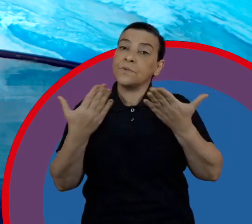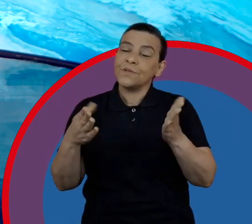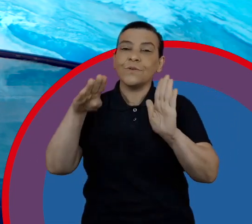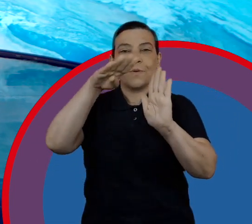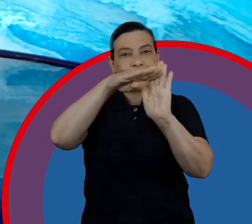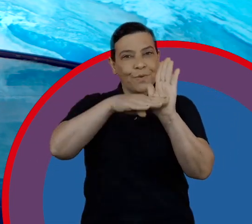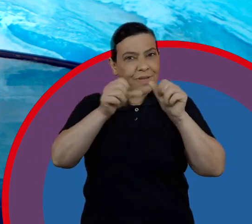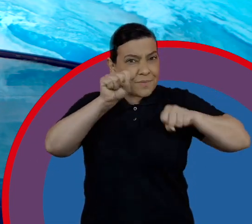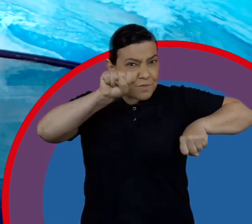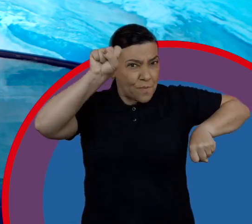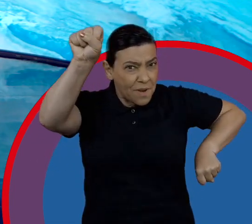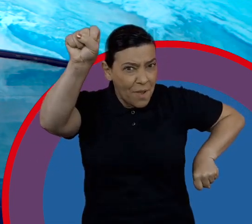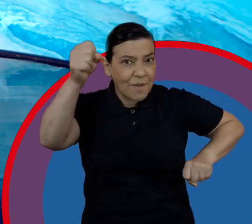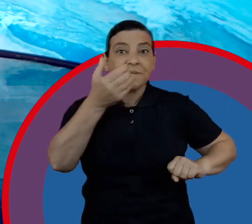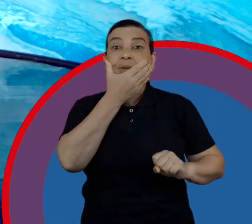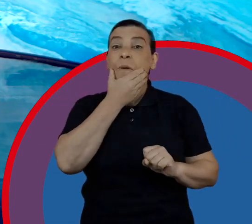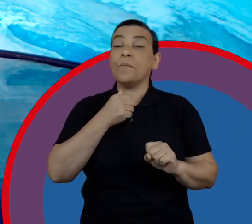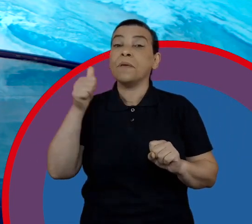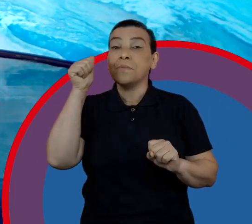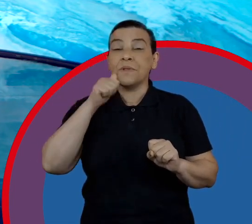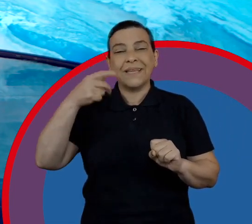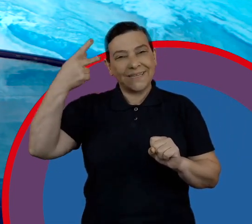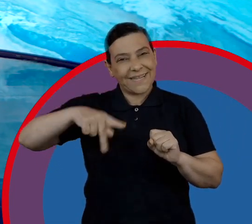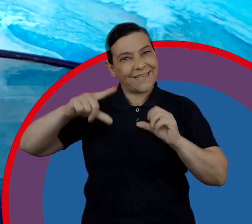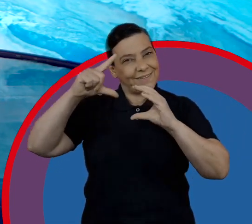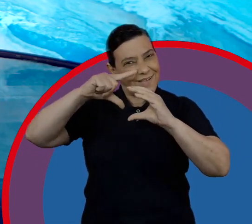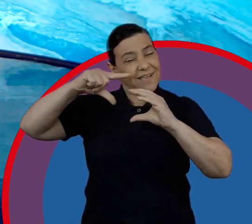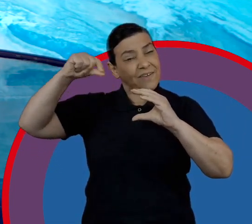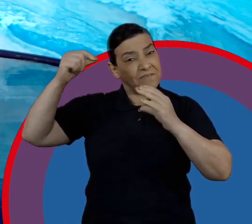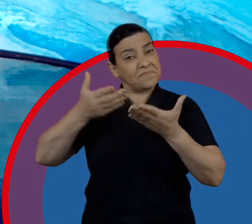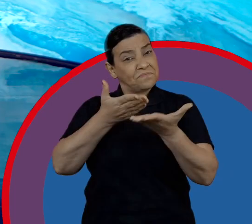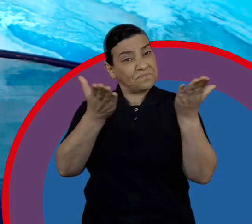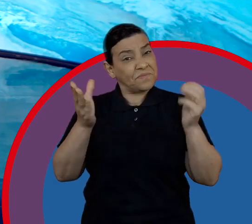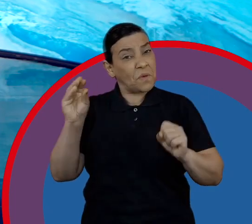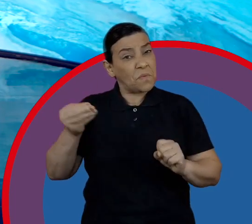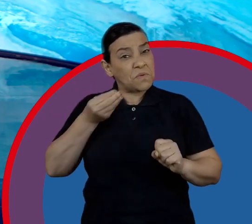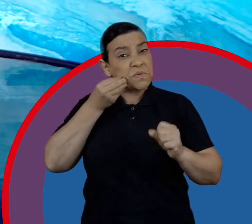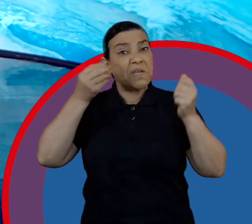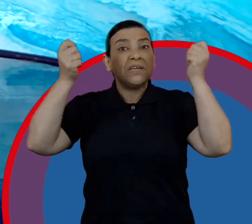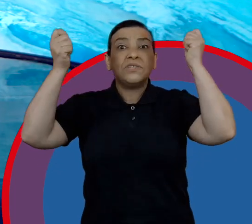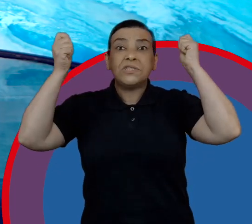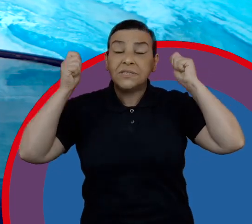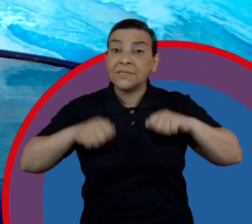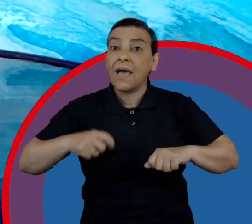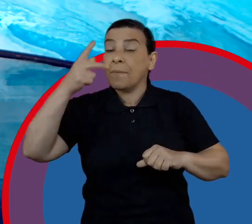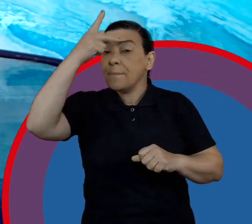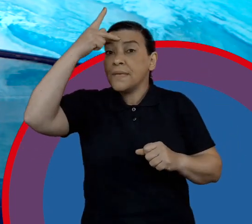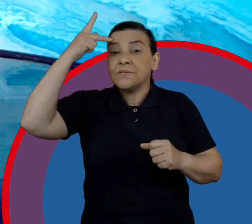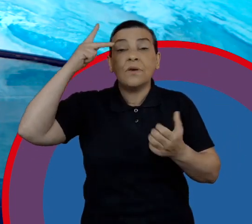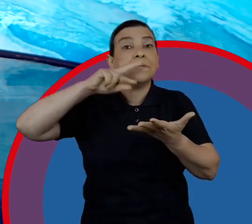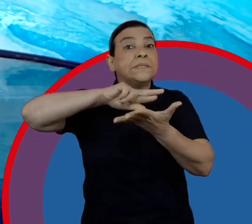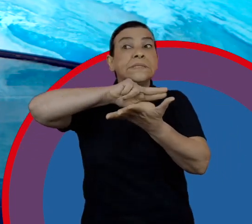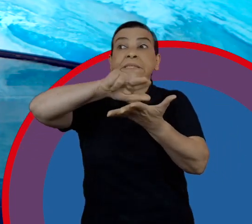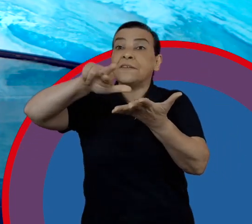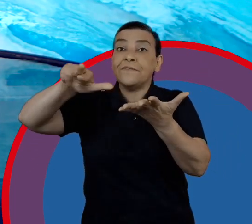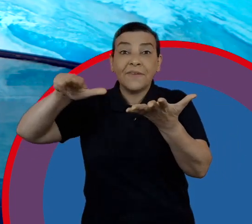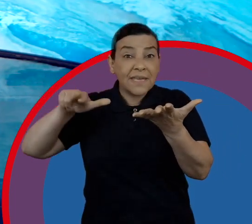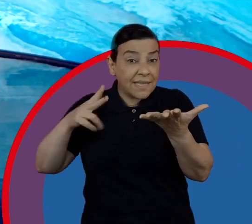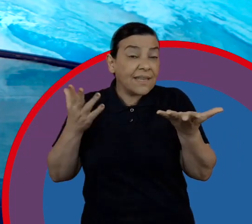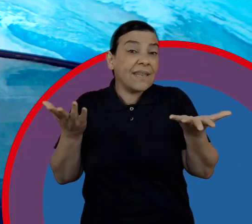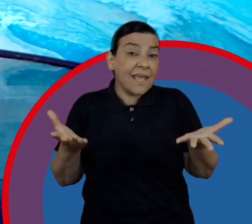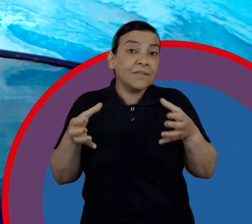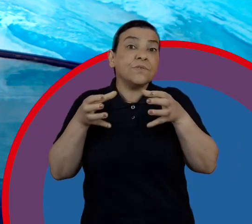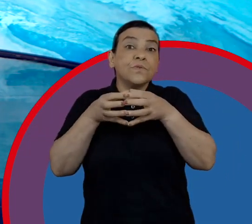Super Heróis e Super Heroínas do Carrefour, ele traz a possibilidade de que mais pessoas, todos os nossos